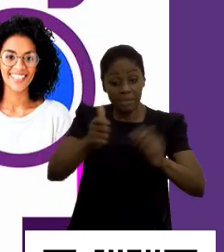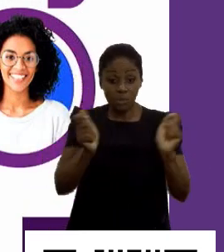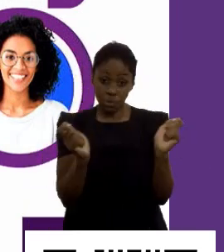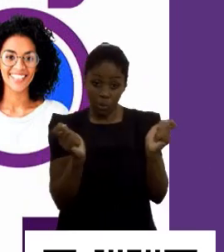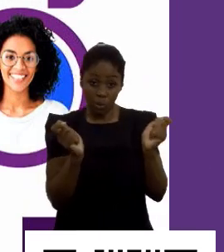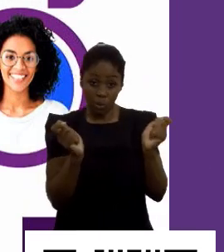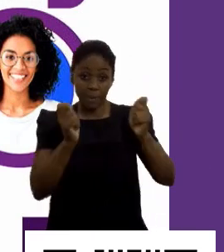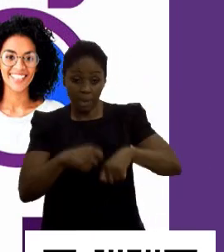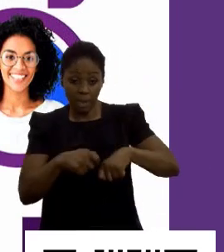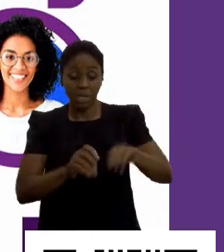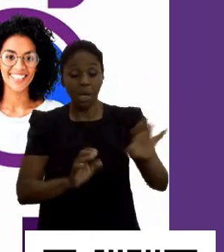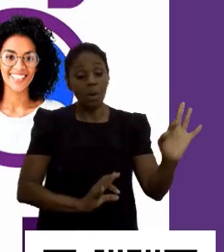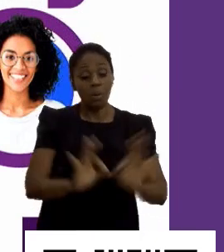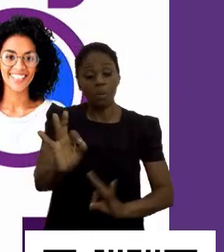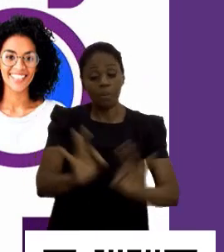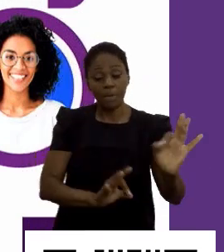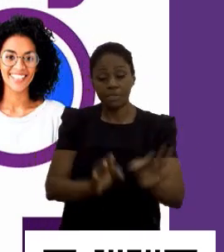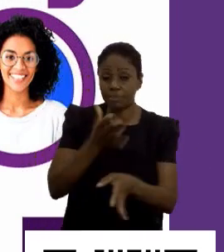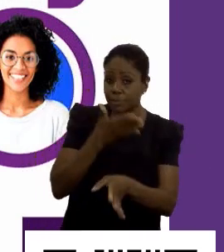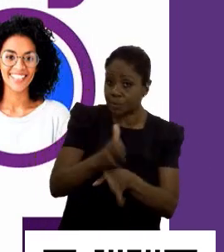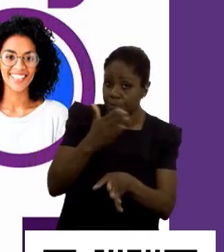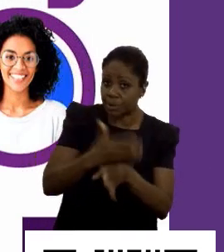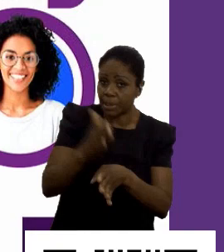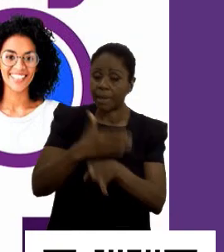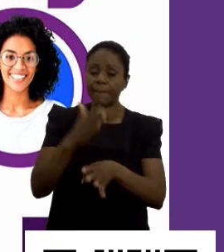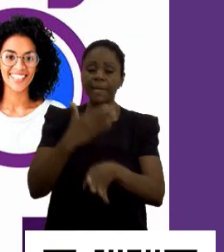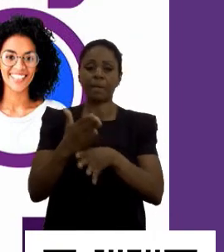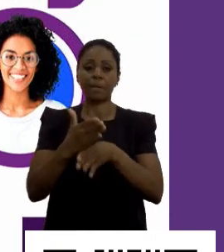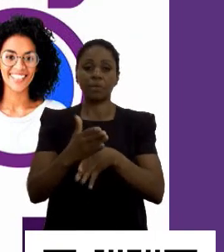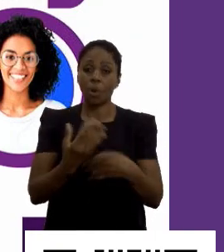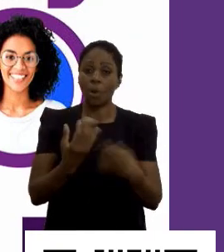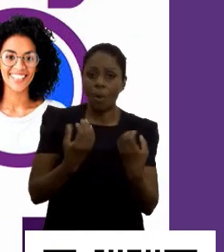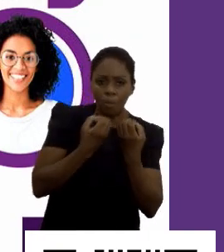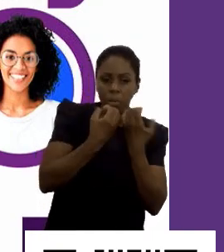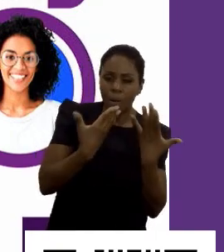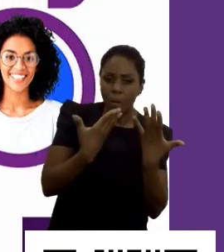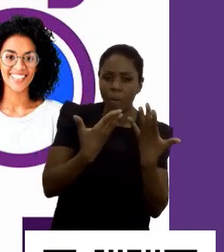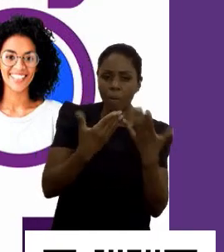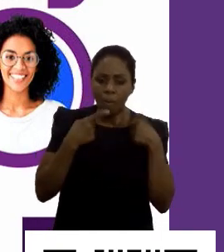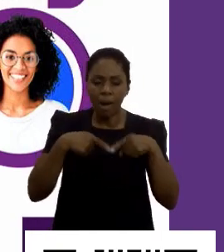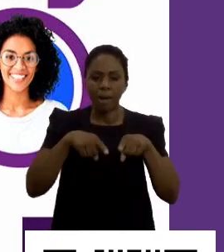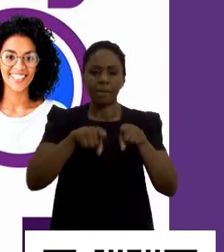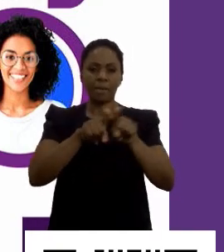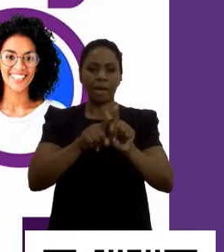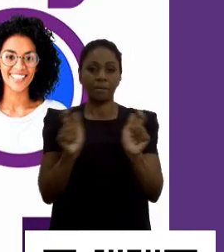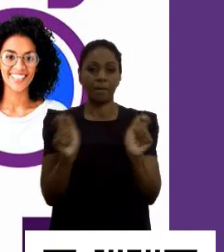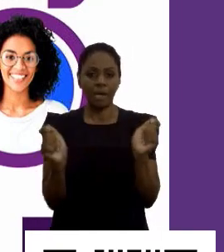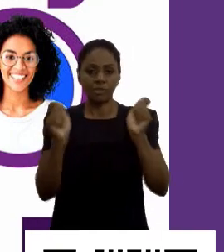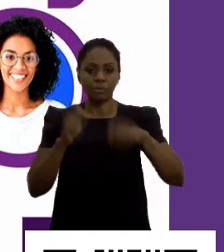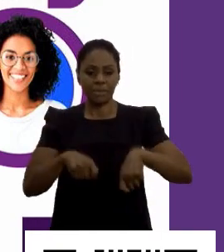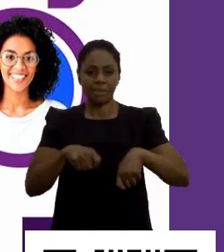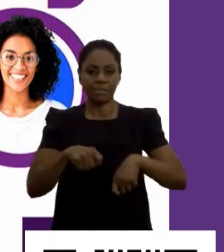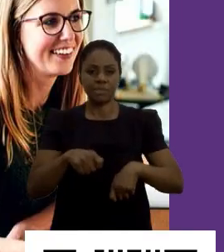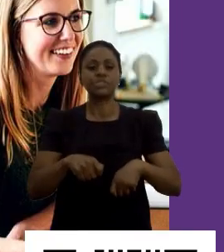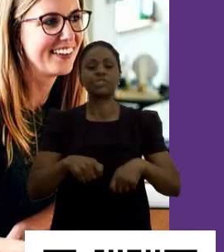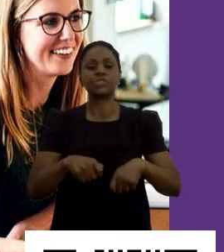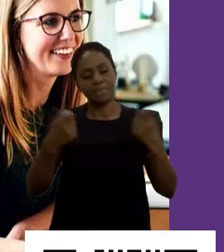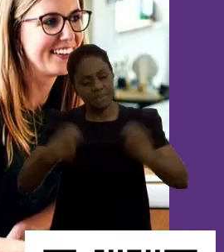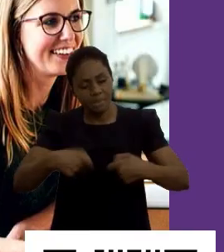um planejamento de treinamentos, né? Razoavelmente, ali, alinhado às competências necessárias para aquela pessoa.